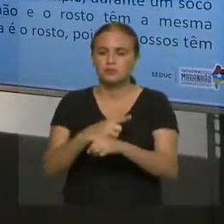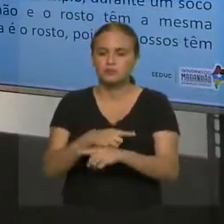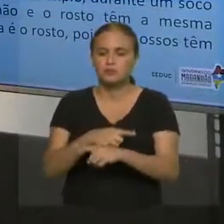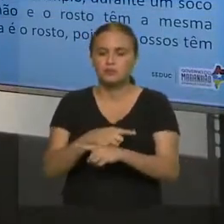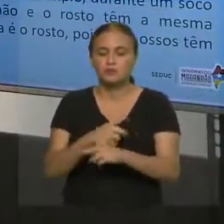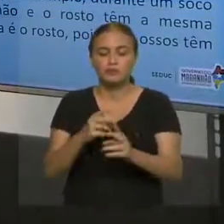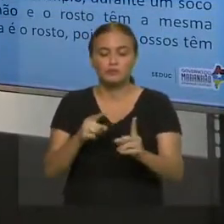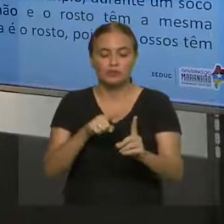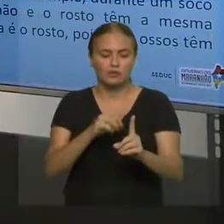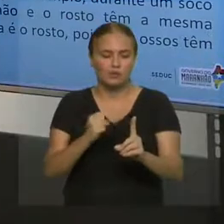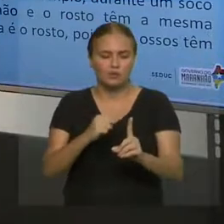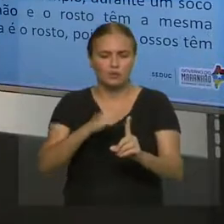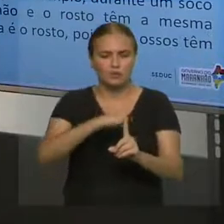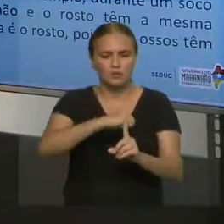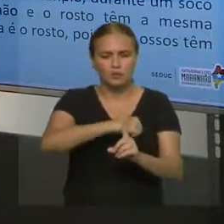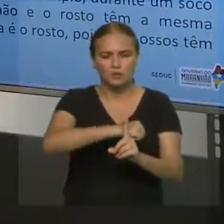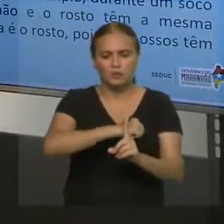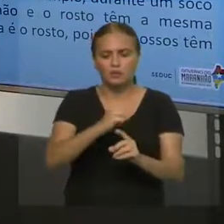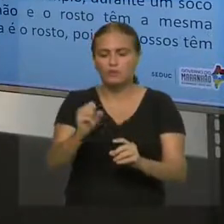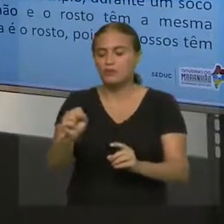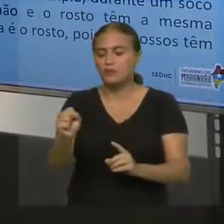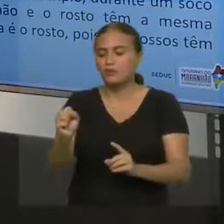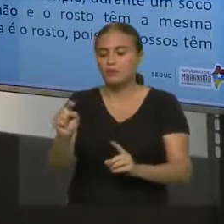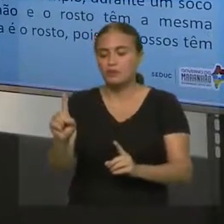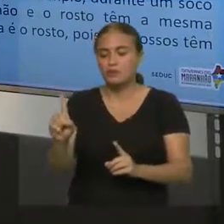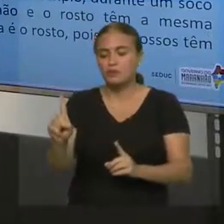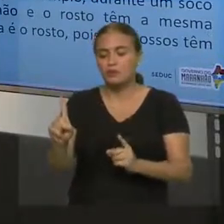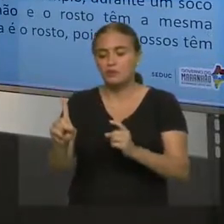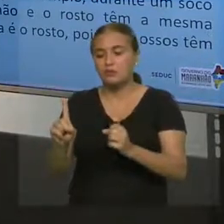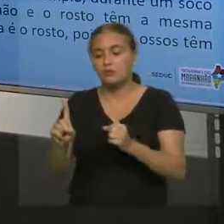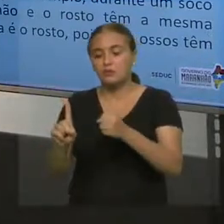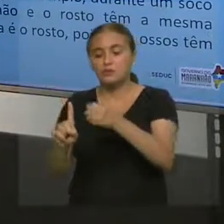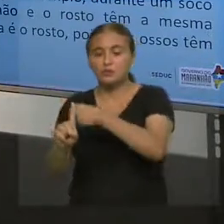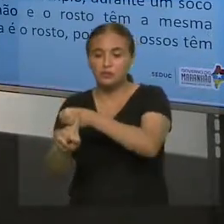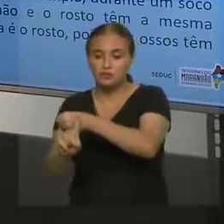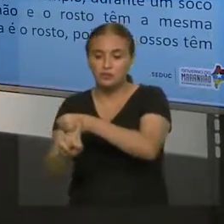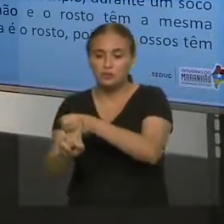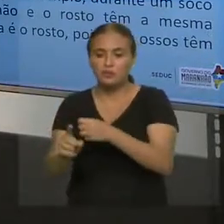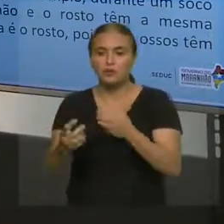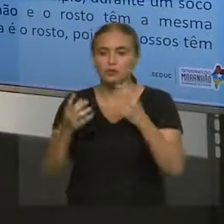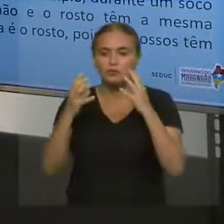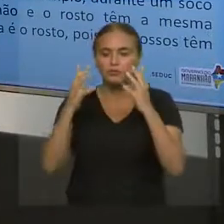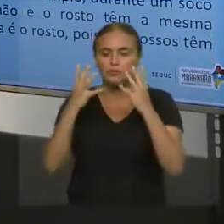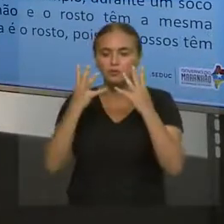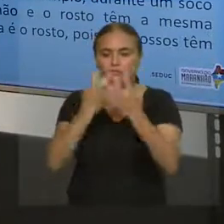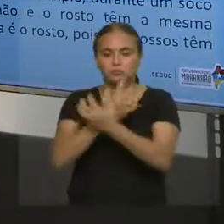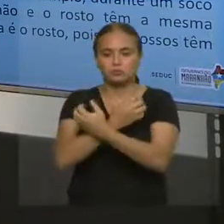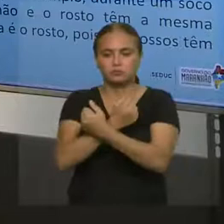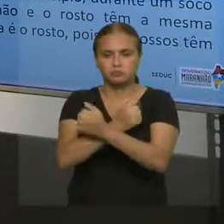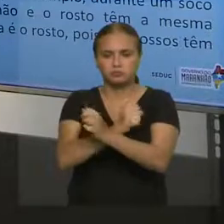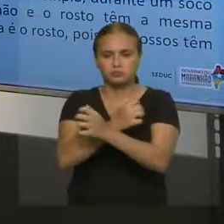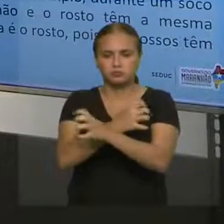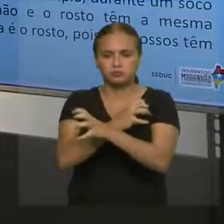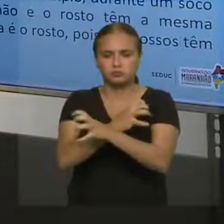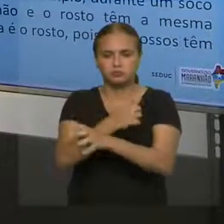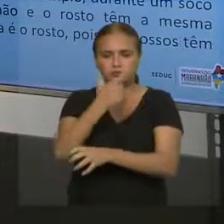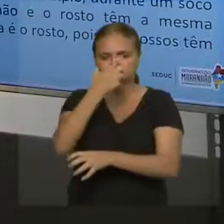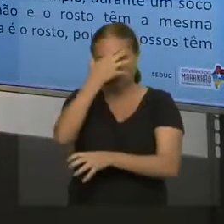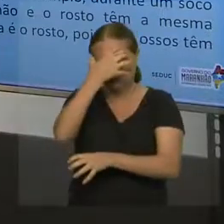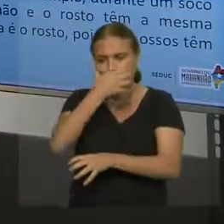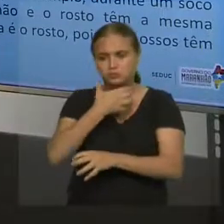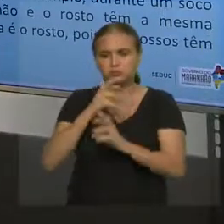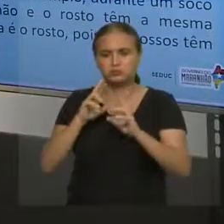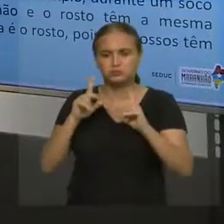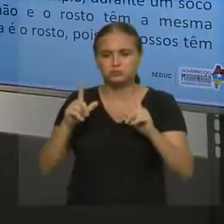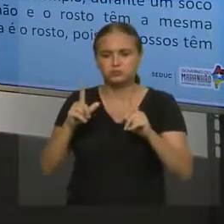o rosto têm a mesma intensidade, mas quem sofre maior avaria é o rosto, pois seus ossos têm menor resistência que os ossos da mão. Então, dependendo do material